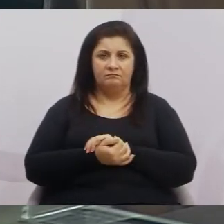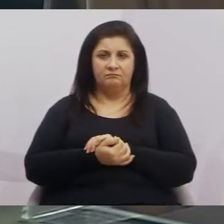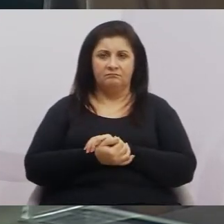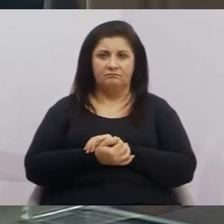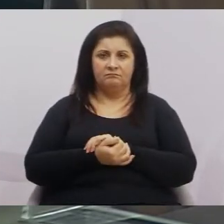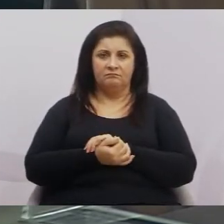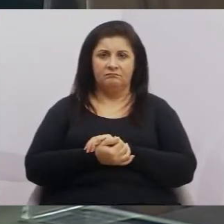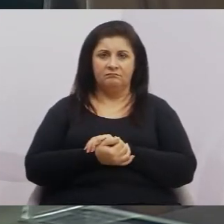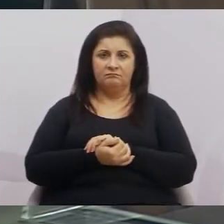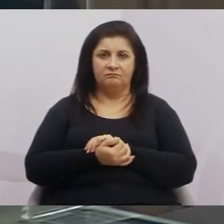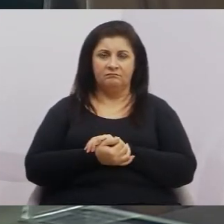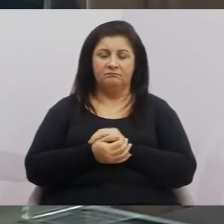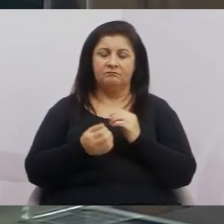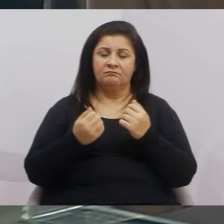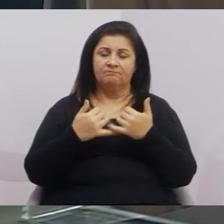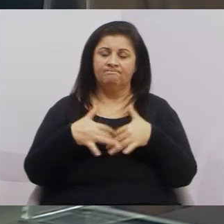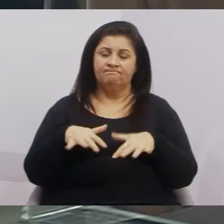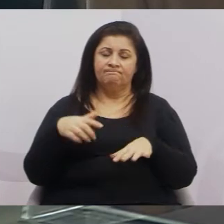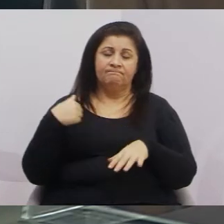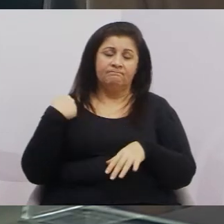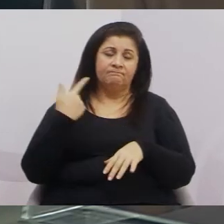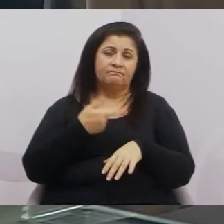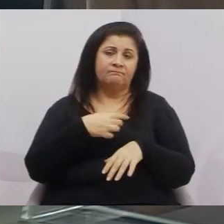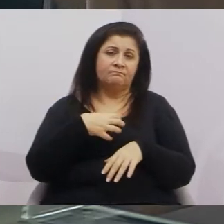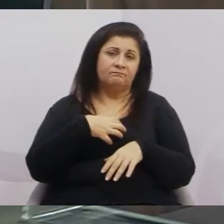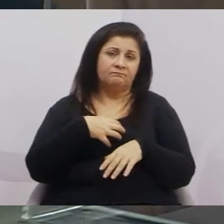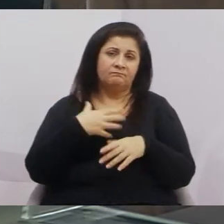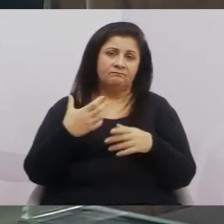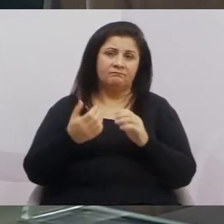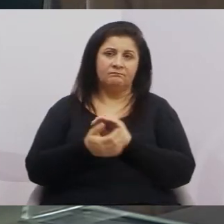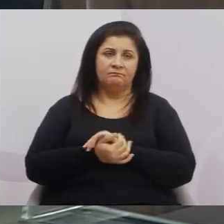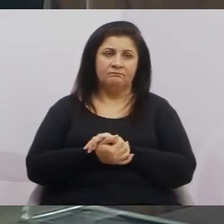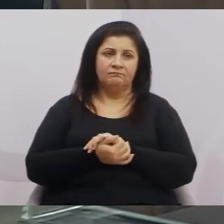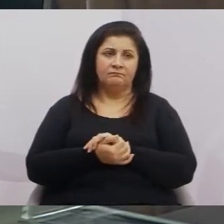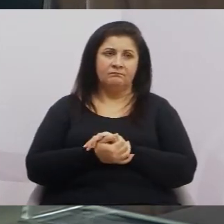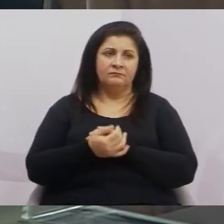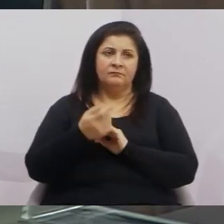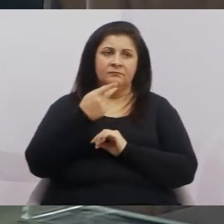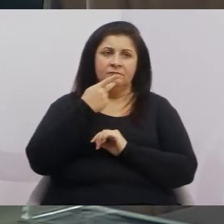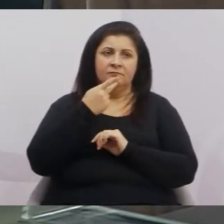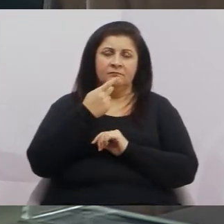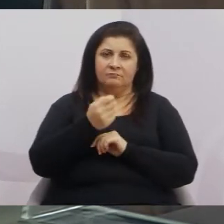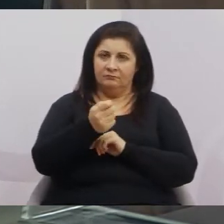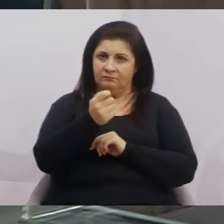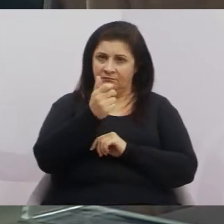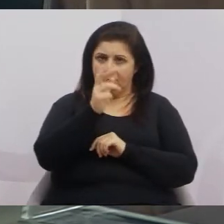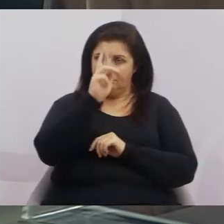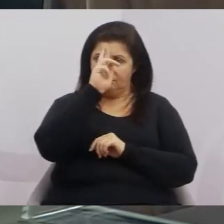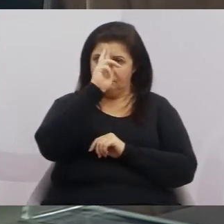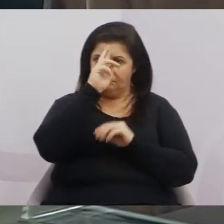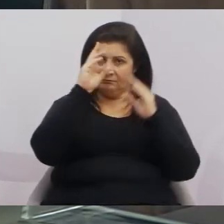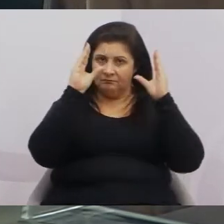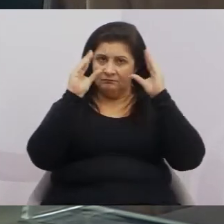Então, a gente sente muito, a gente está falando agora que são quase meia-noite,